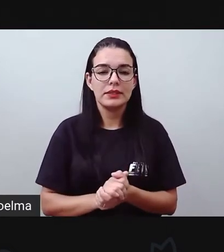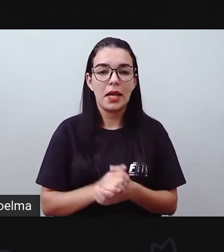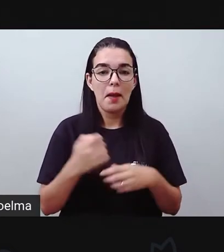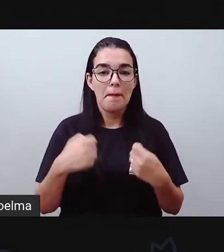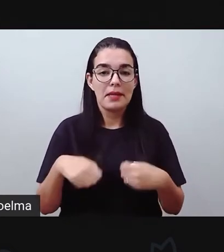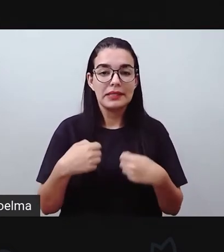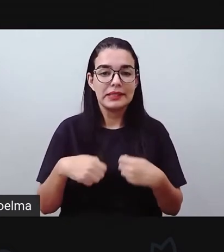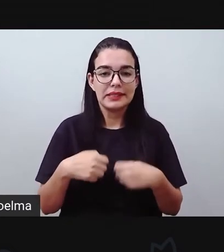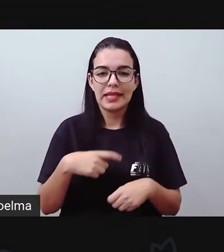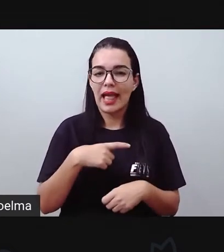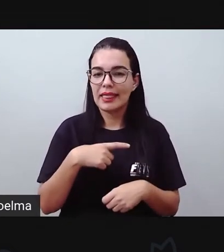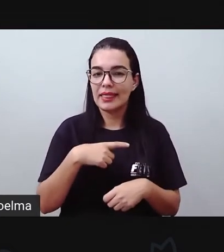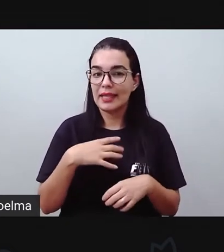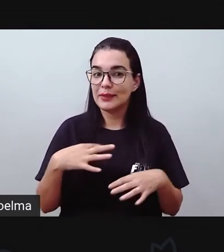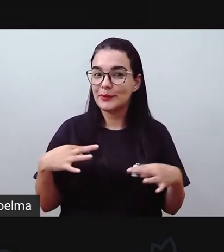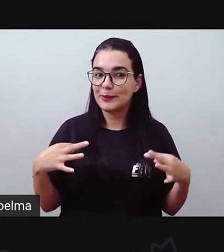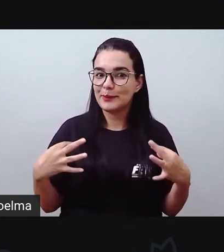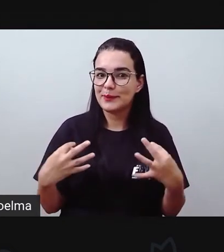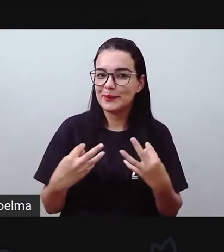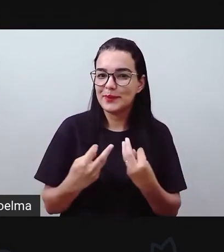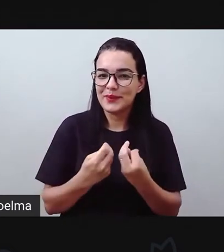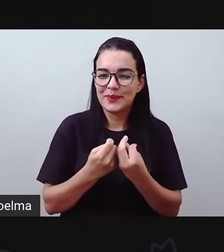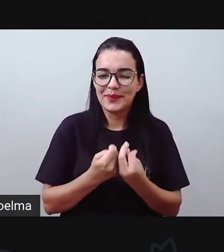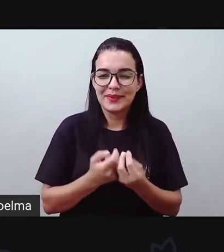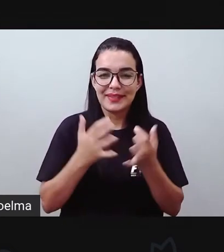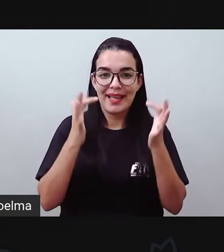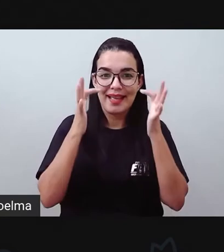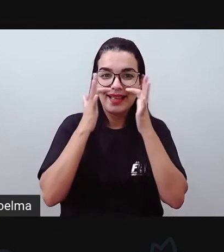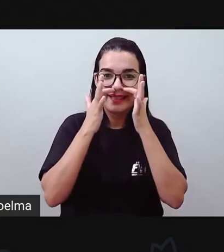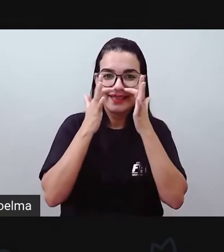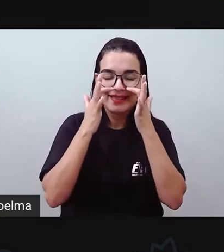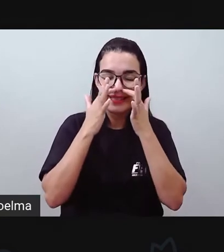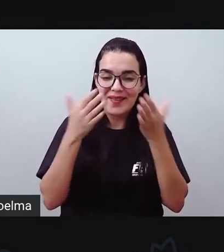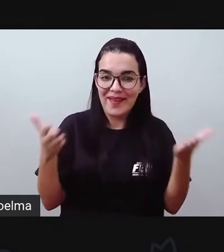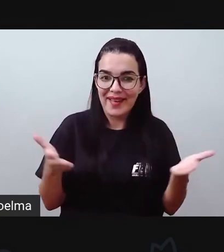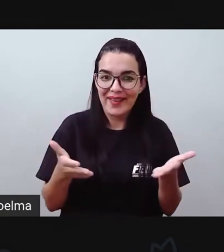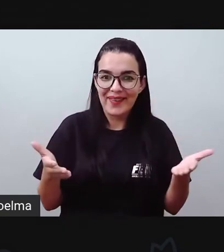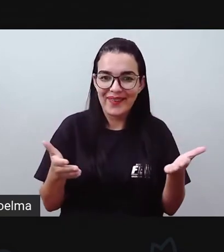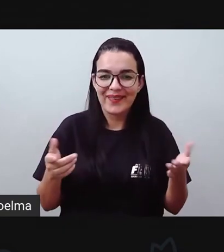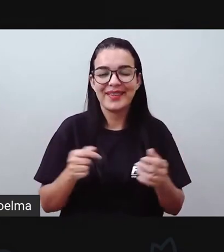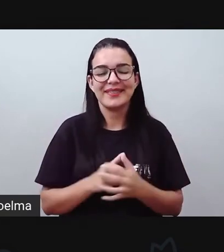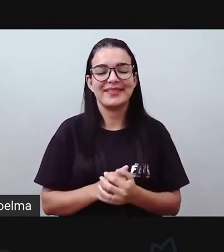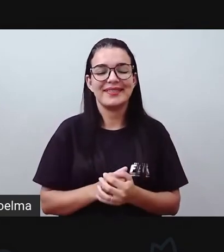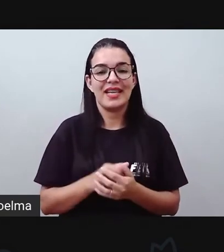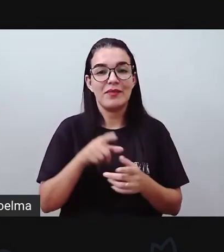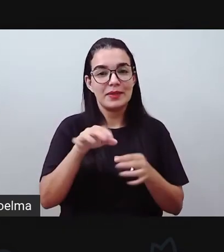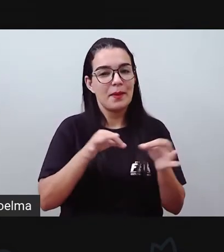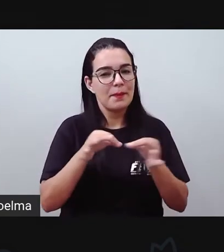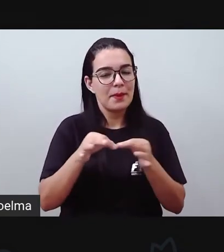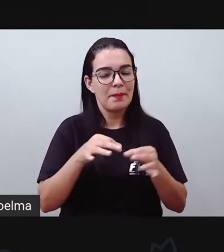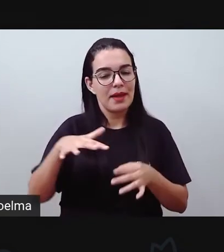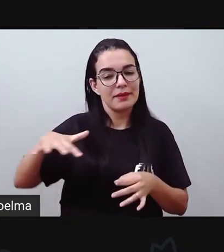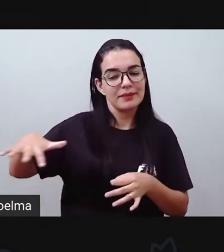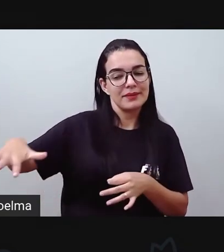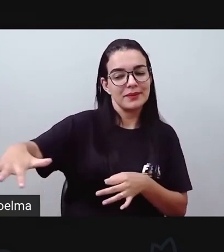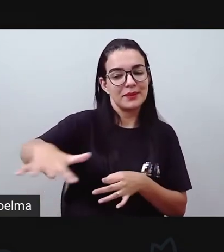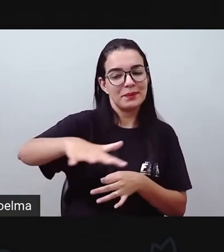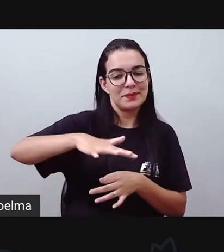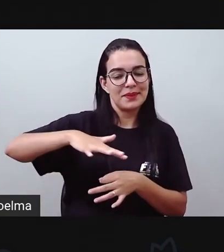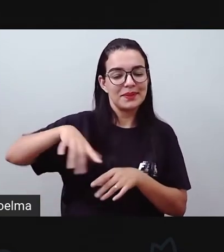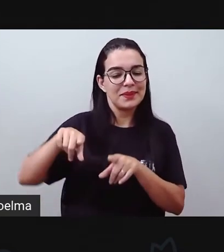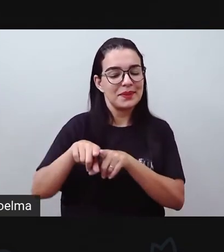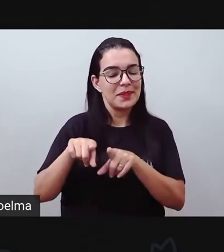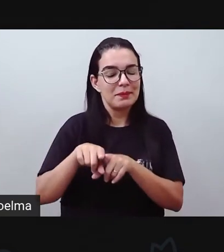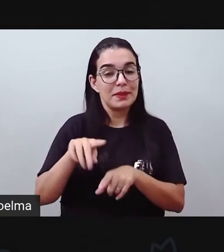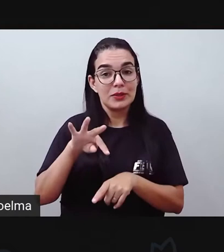precisa ter toda a atenção voltada a este momento, então se prepare, prepare o ambiente e se prepare para que